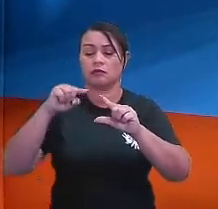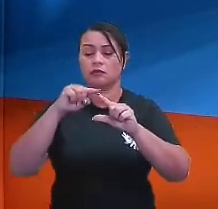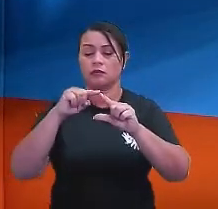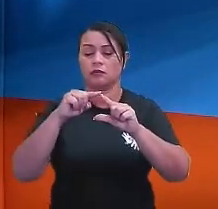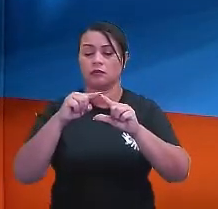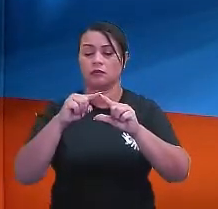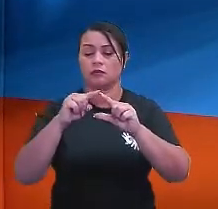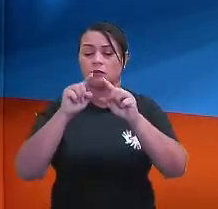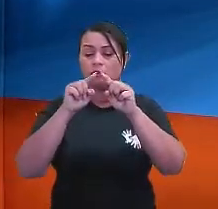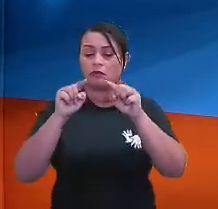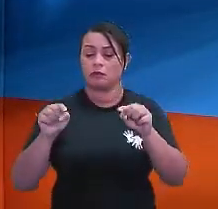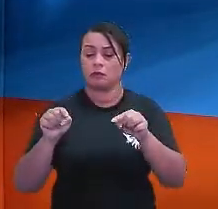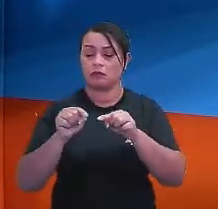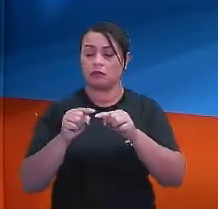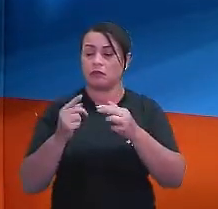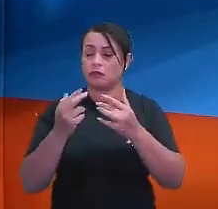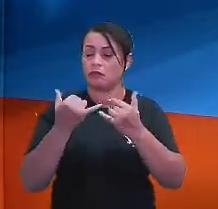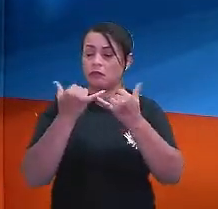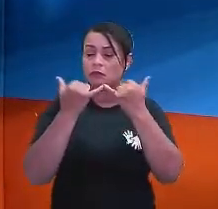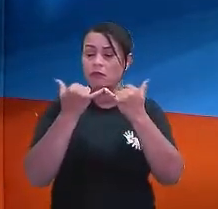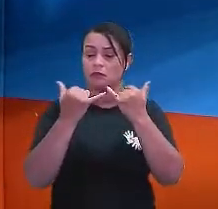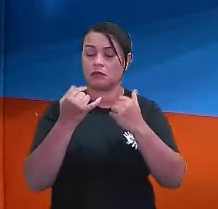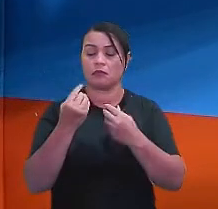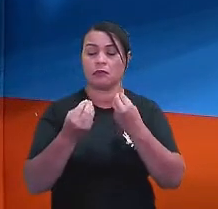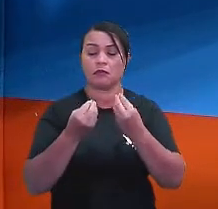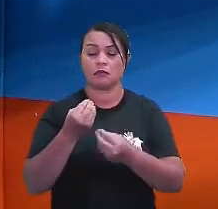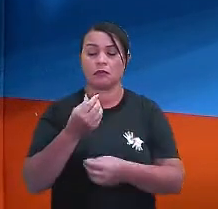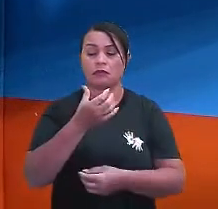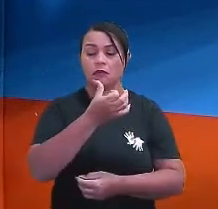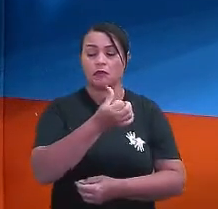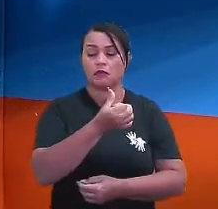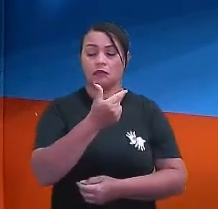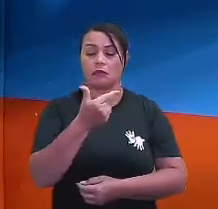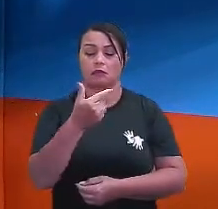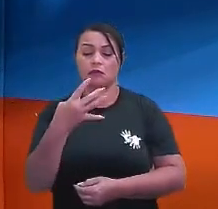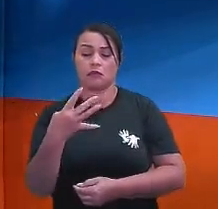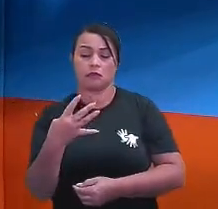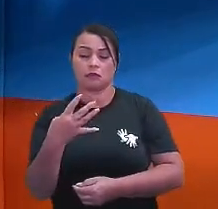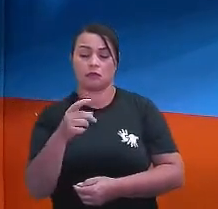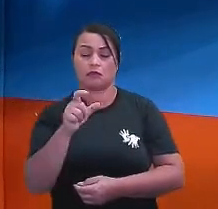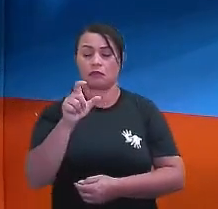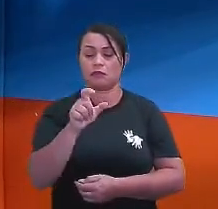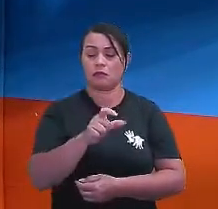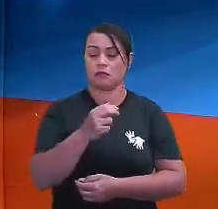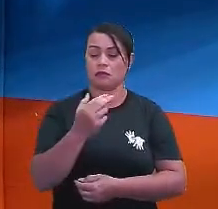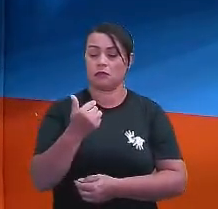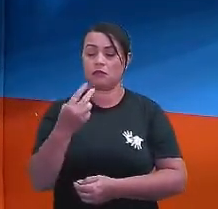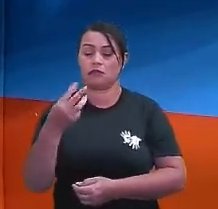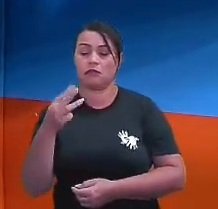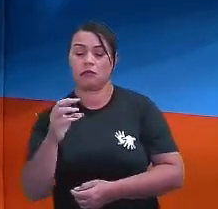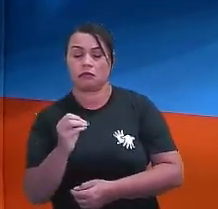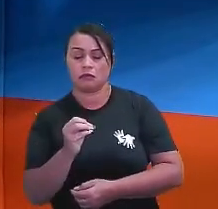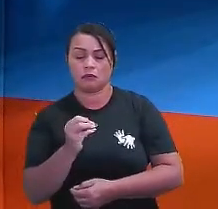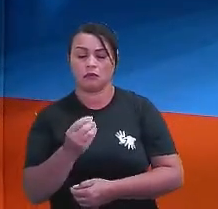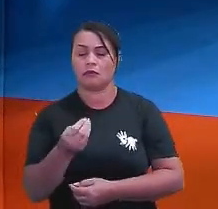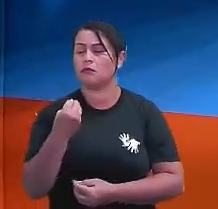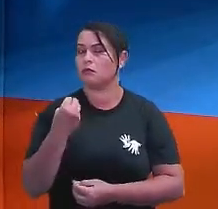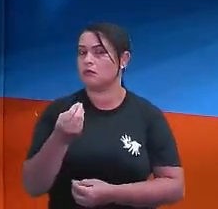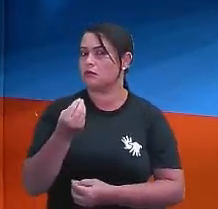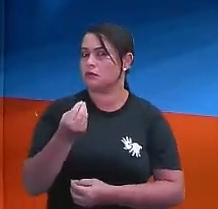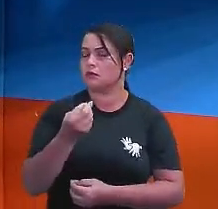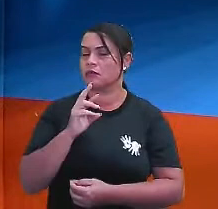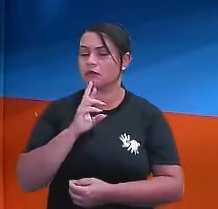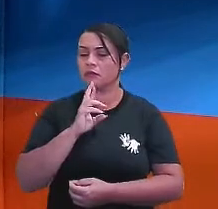tá? Então, a gente percebe isso. Que 6 está para 24, assim como o X está para 30. Então, o é eu vou fazer?